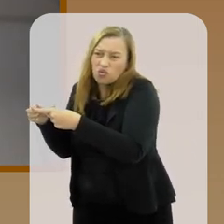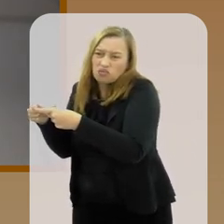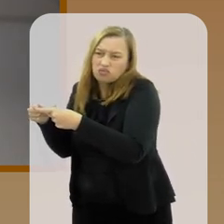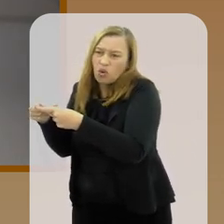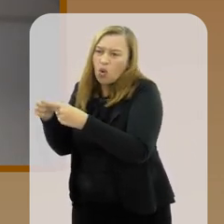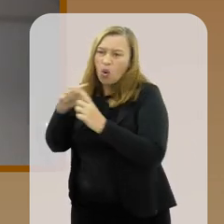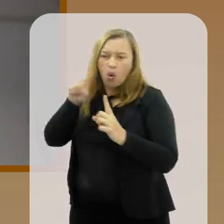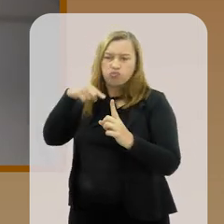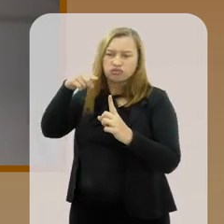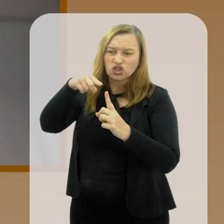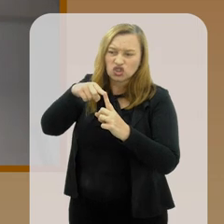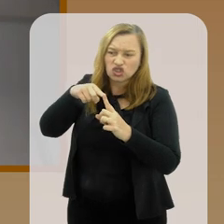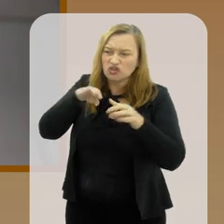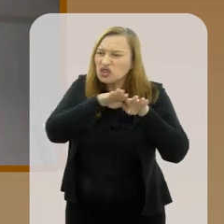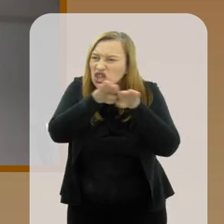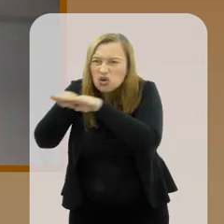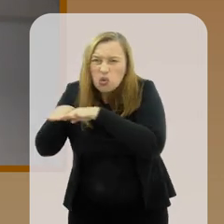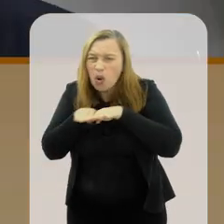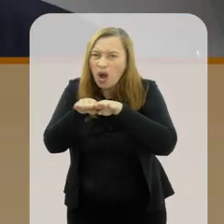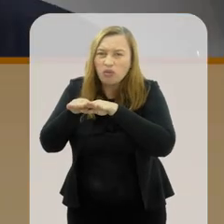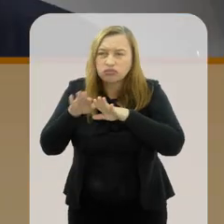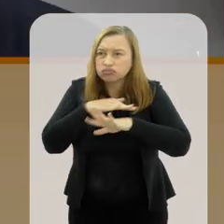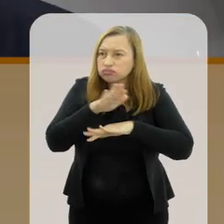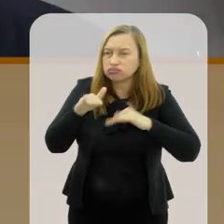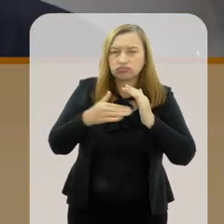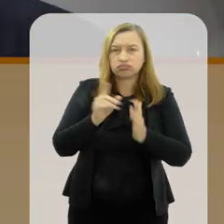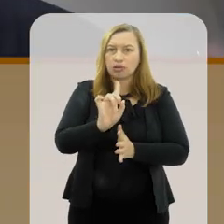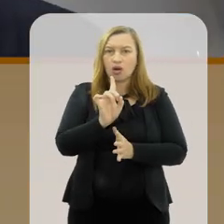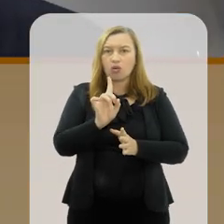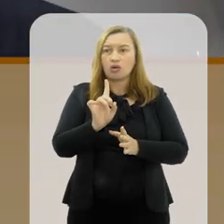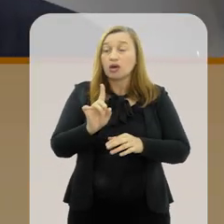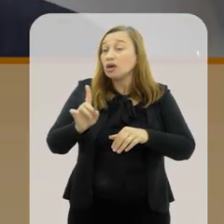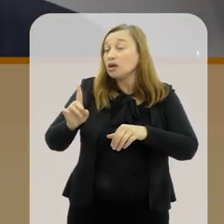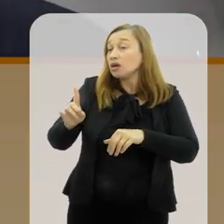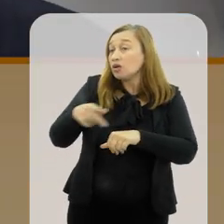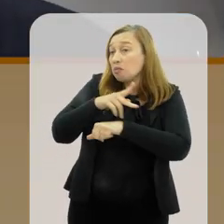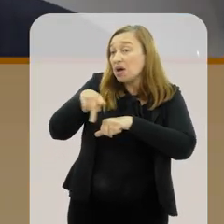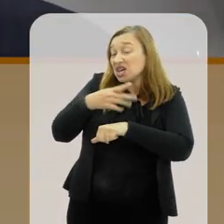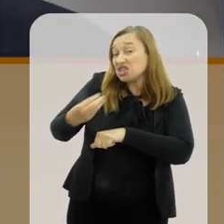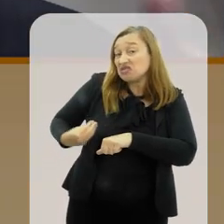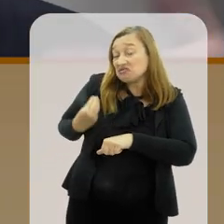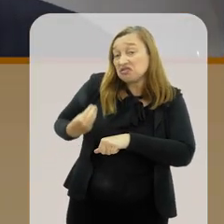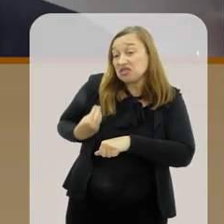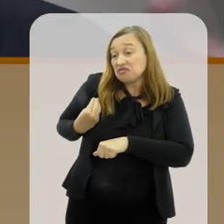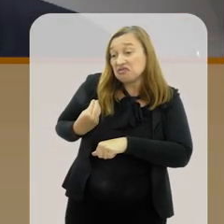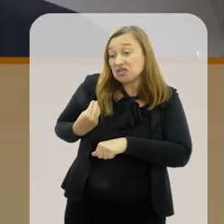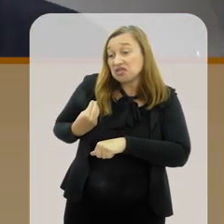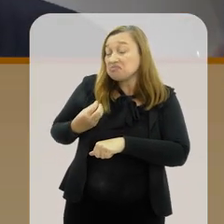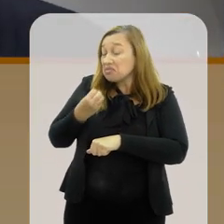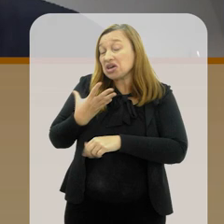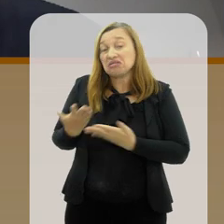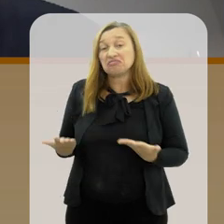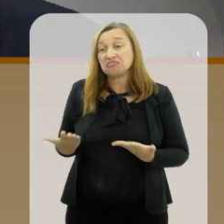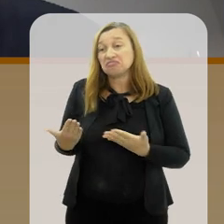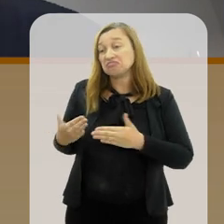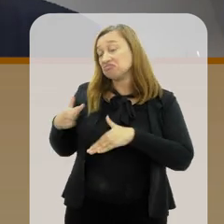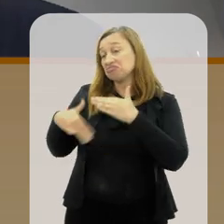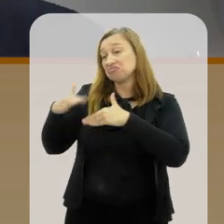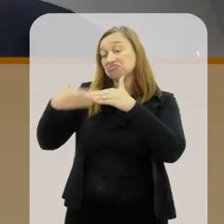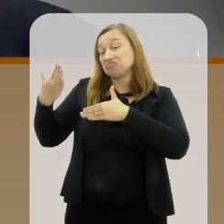Não vai existir um objetivo de universalização do ensino universitário e o país vive bem com isso de várias maneiras. Então,